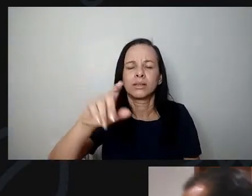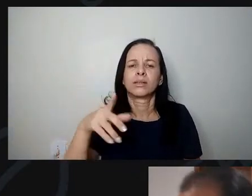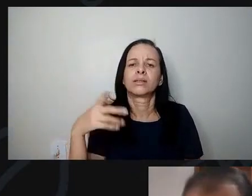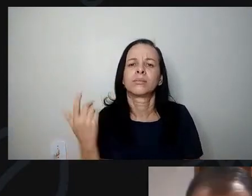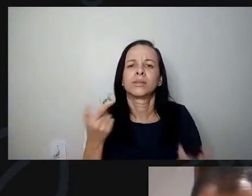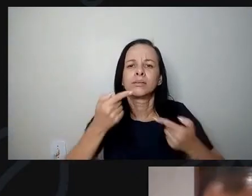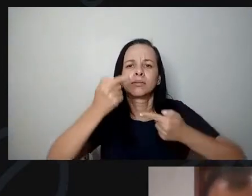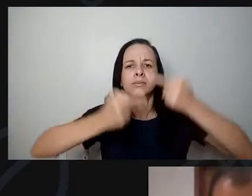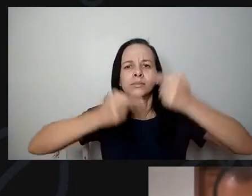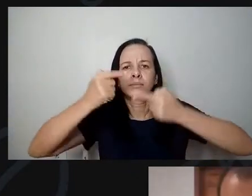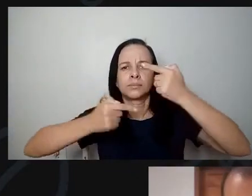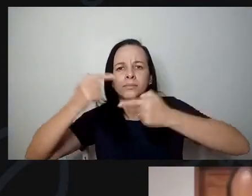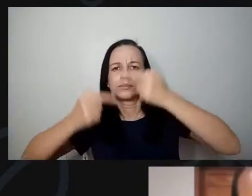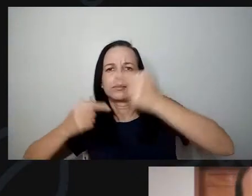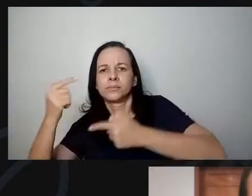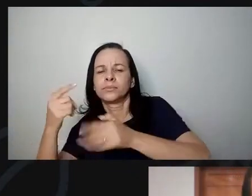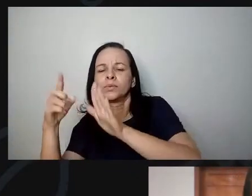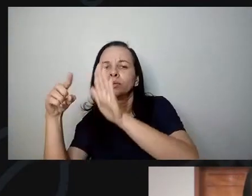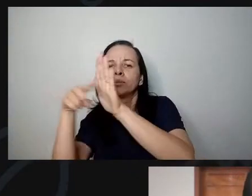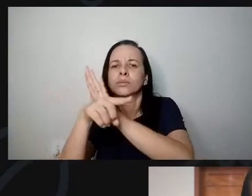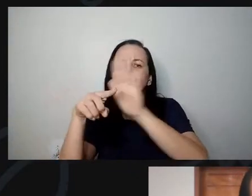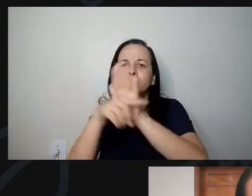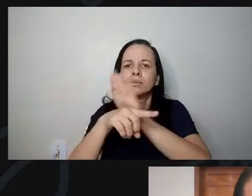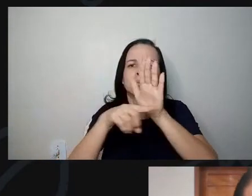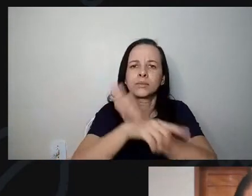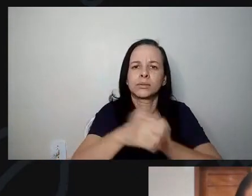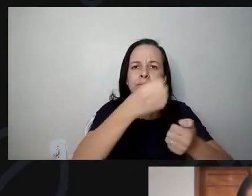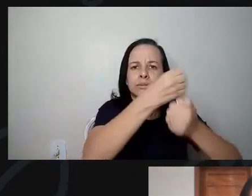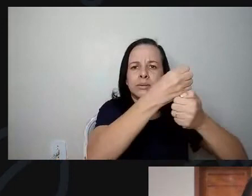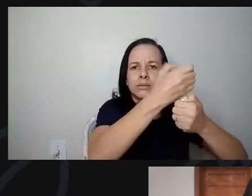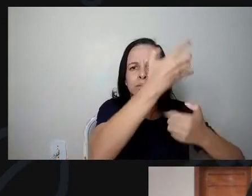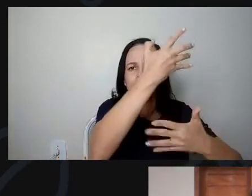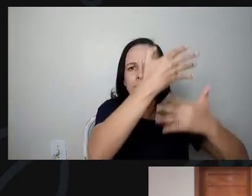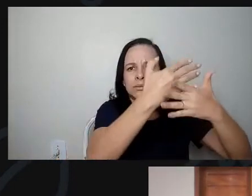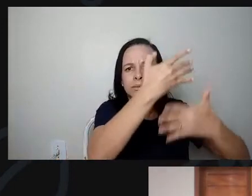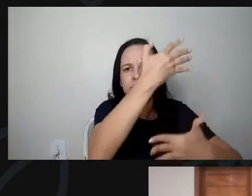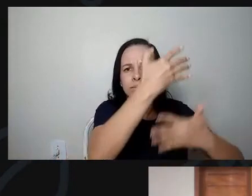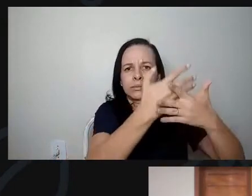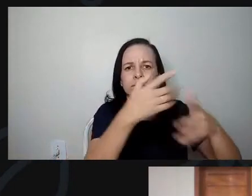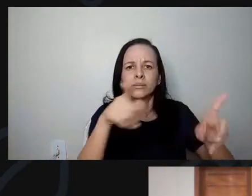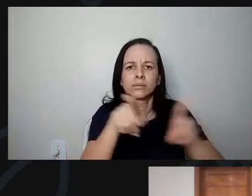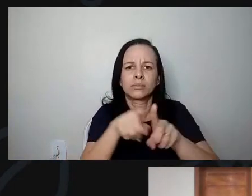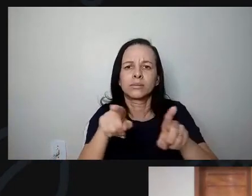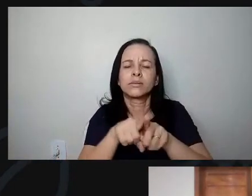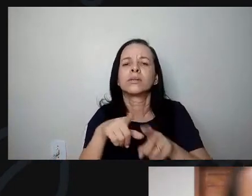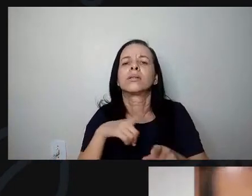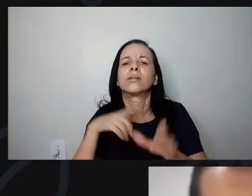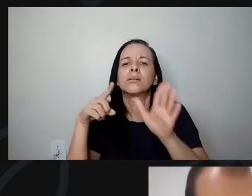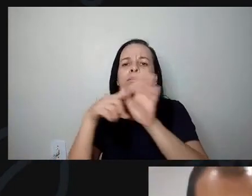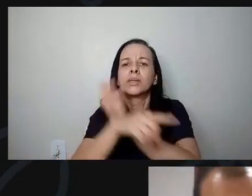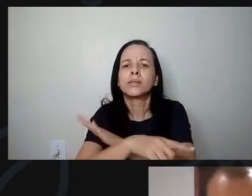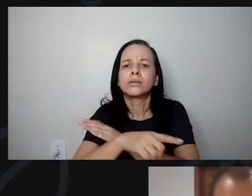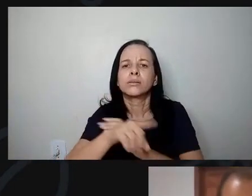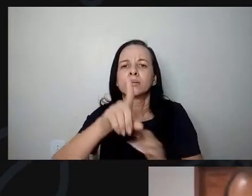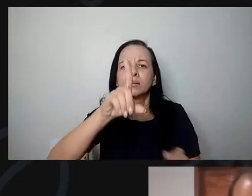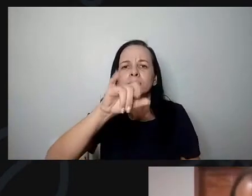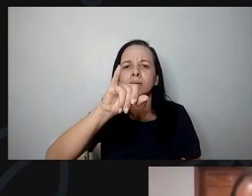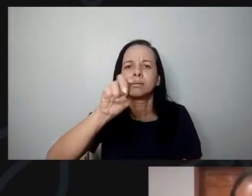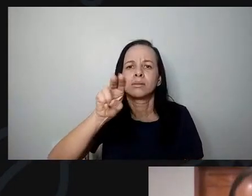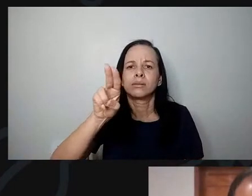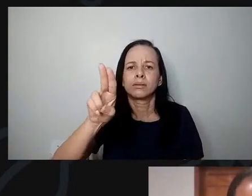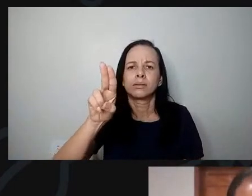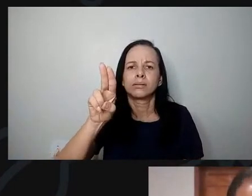as perguntas do chat. Nós temos já uma pergunta, de Lio, o que fazer para